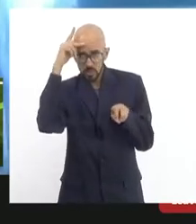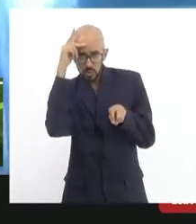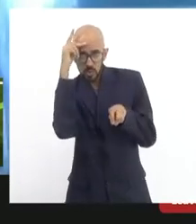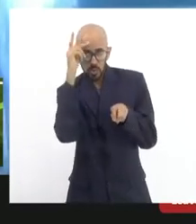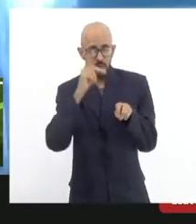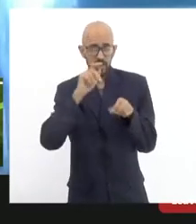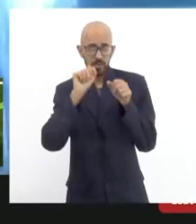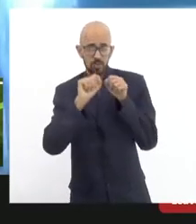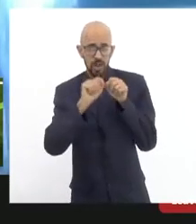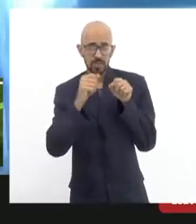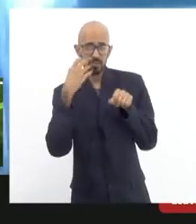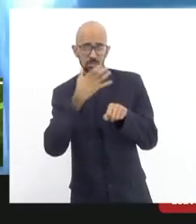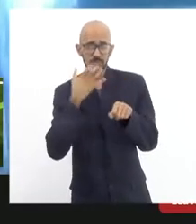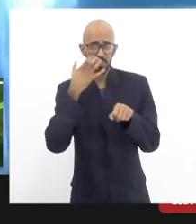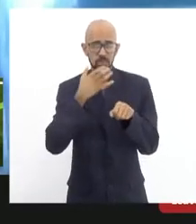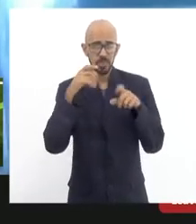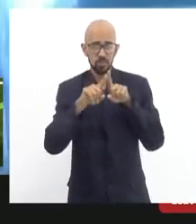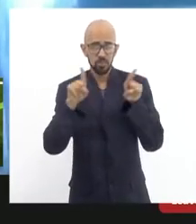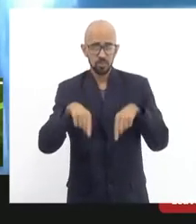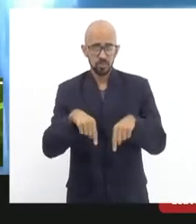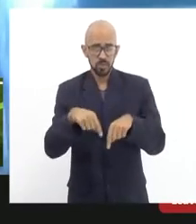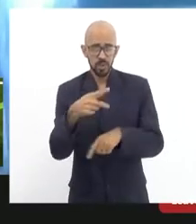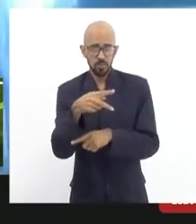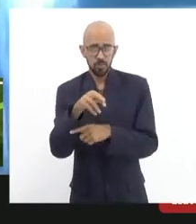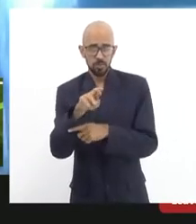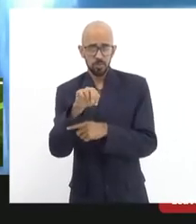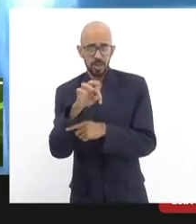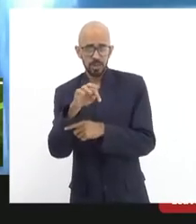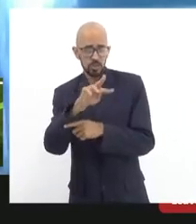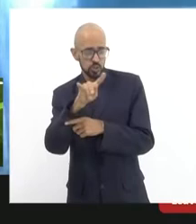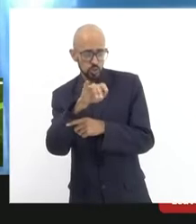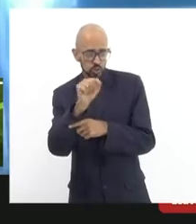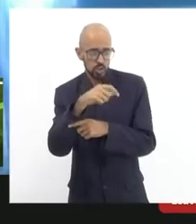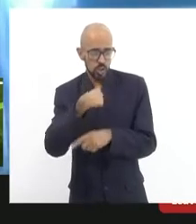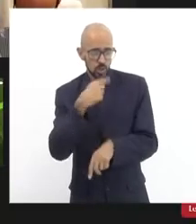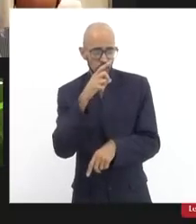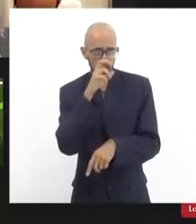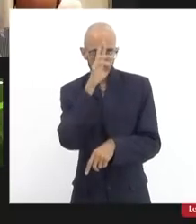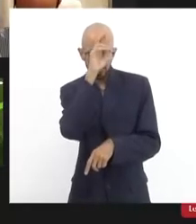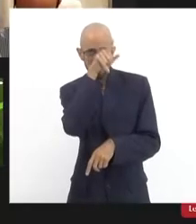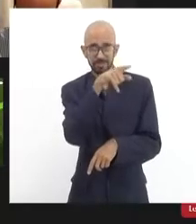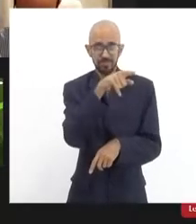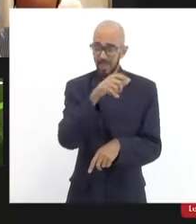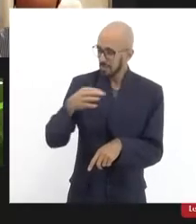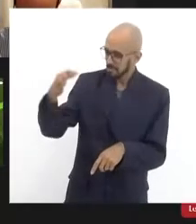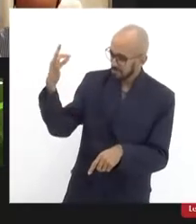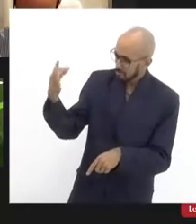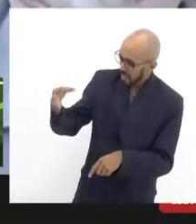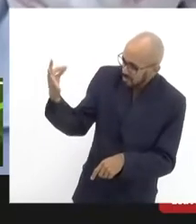popular revolucionário chamado Pratinha ou eu estou enganado a respeito? Perfeito!